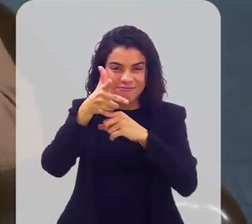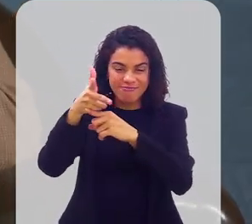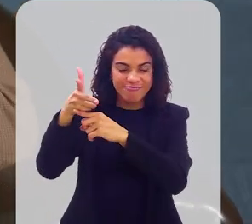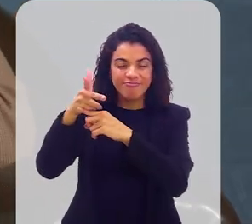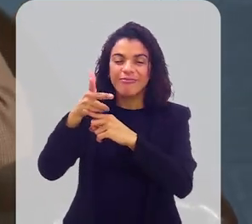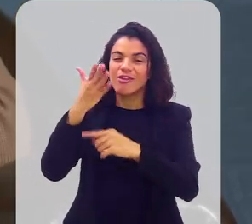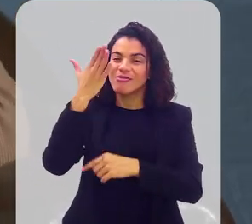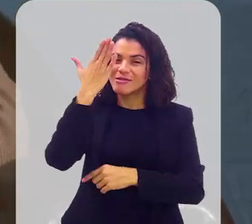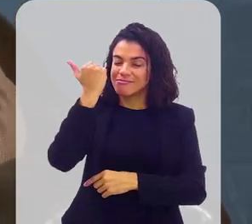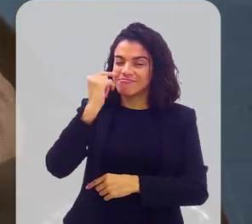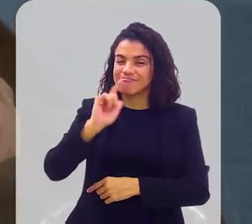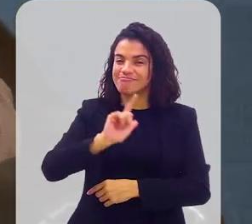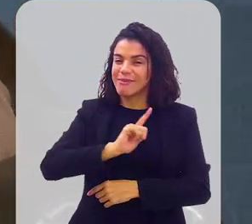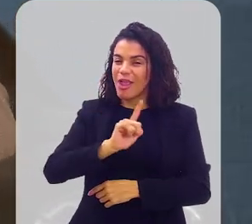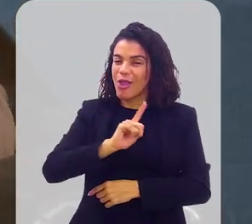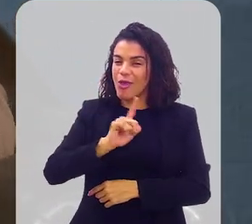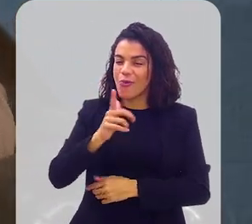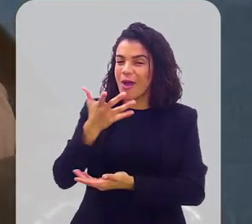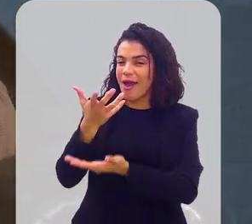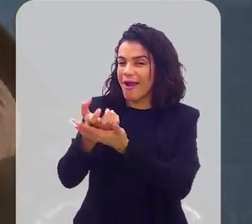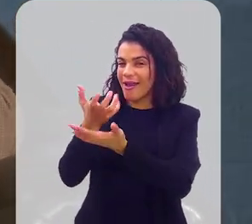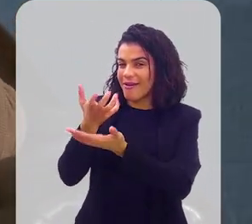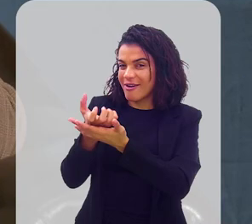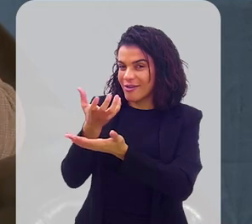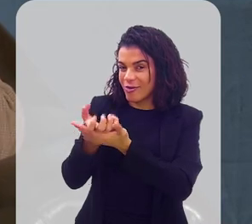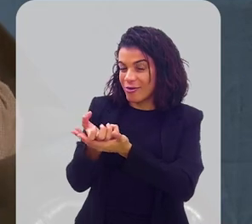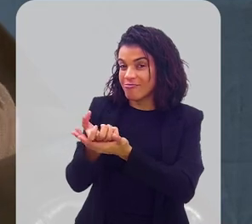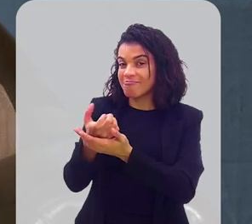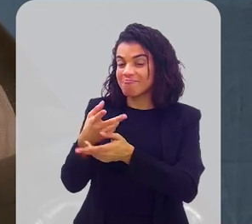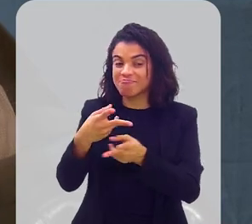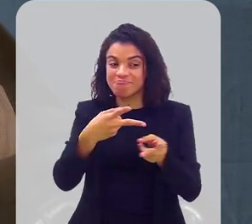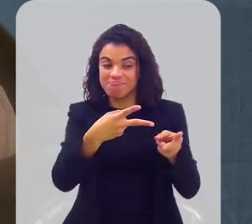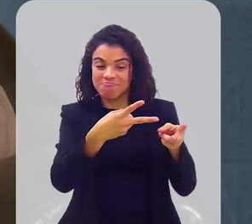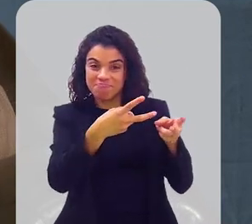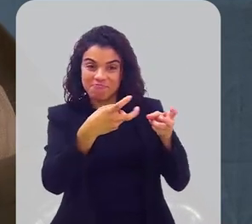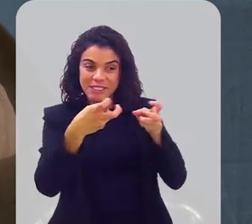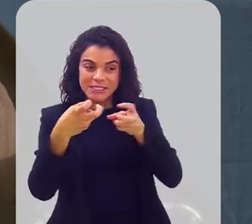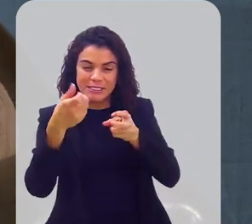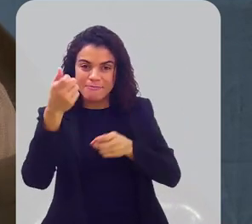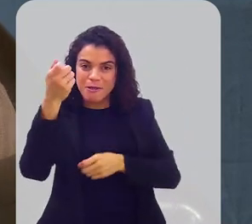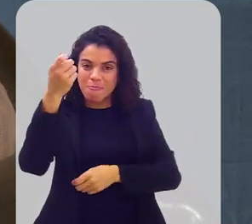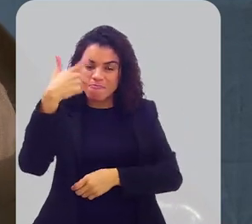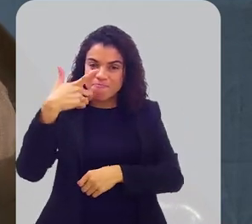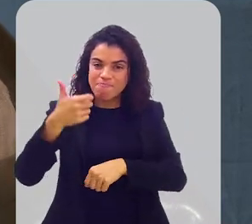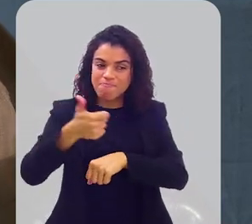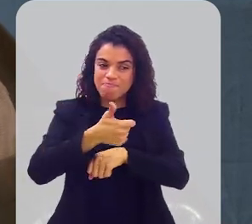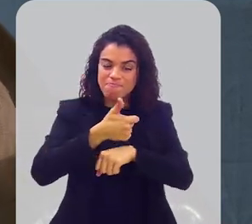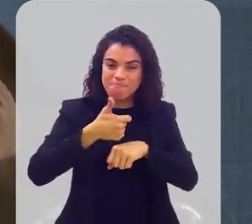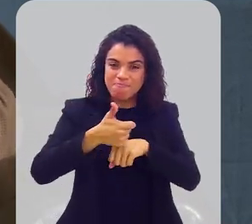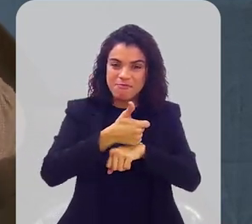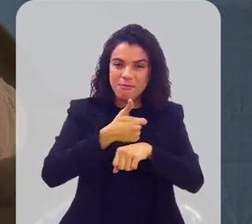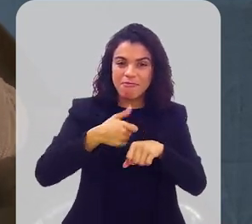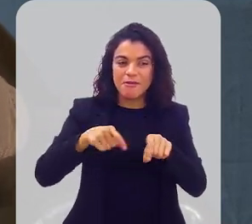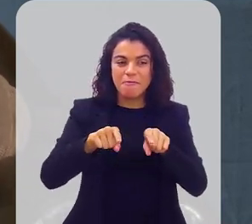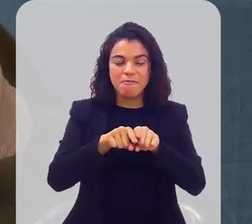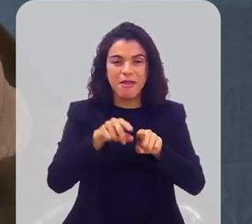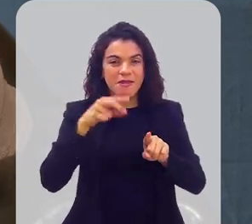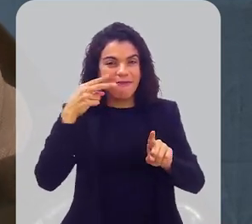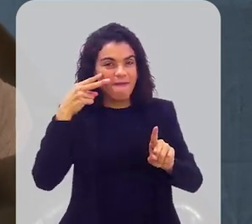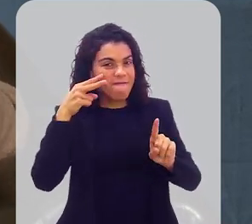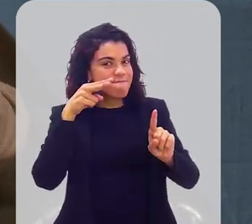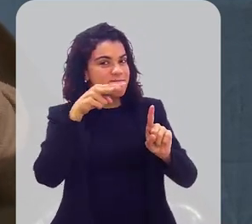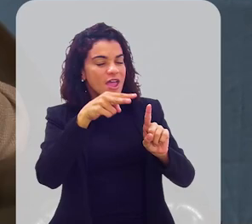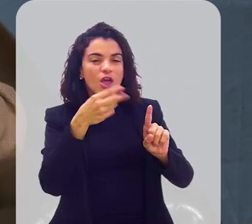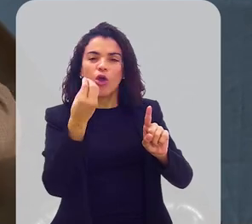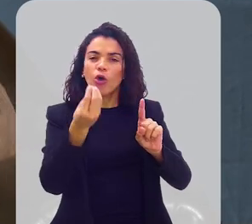existe aí uma gravadora, depois de perceber esse talento de Gleice Costa, depois de ver como